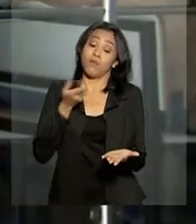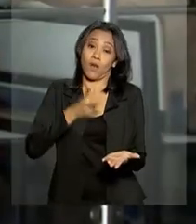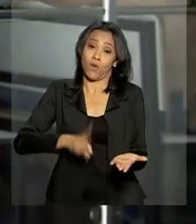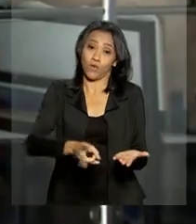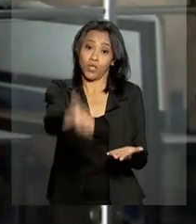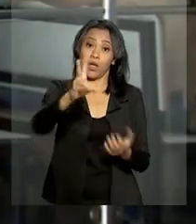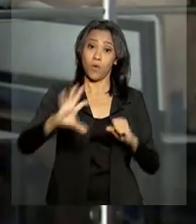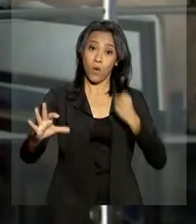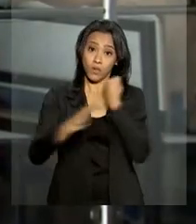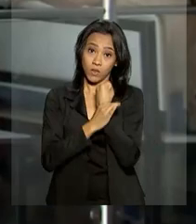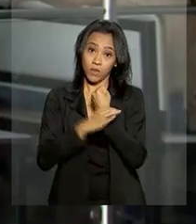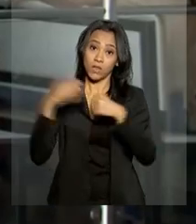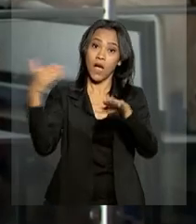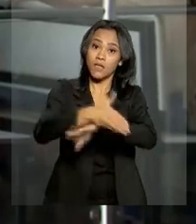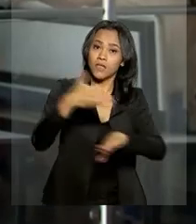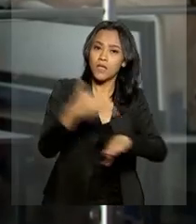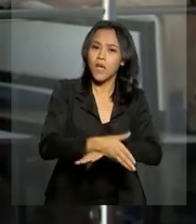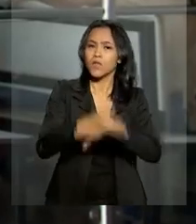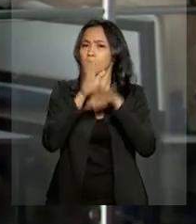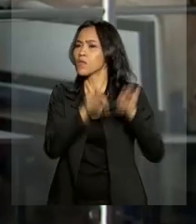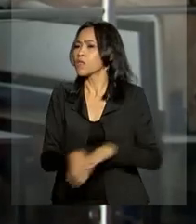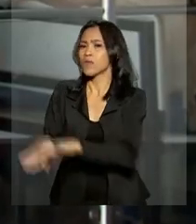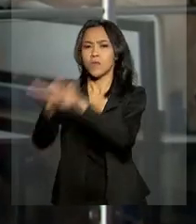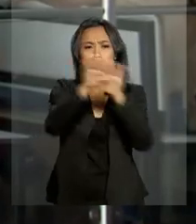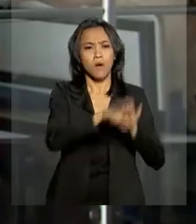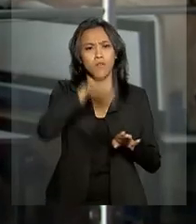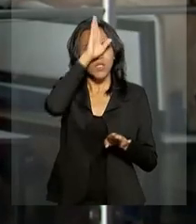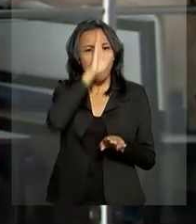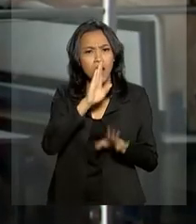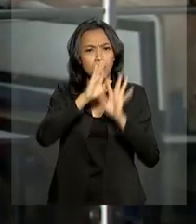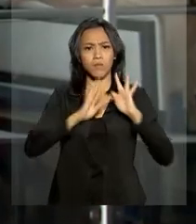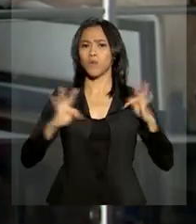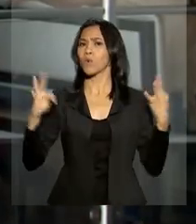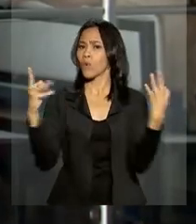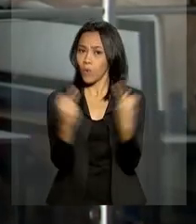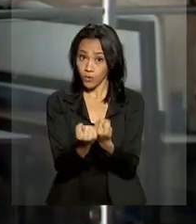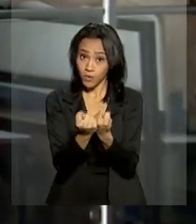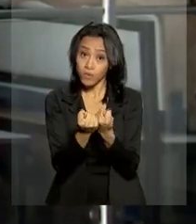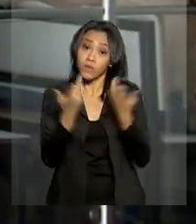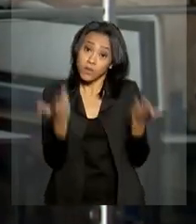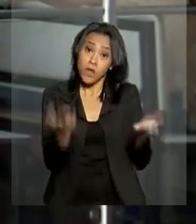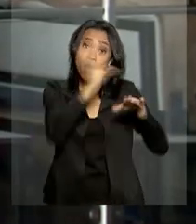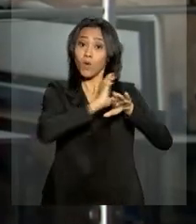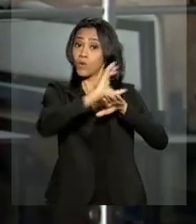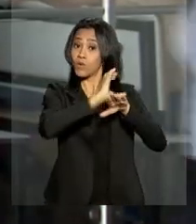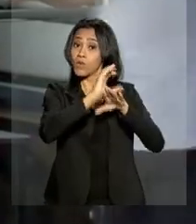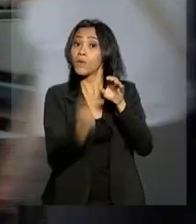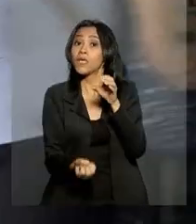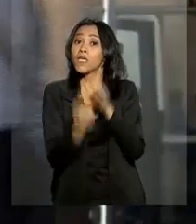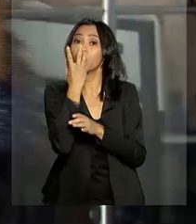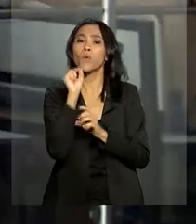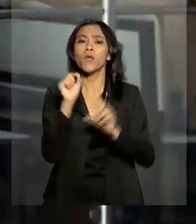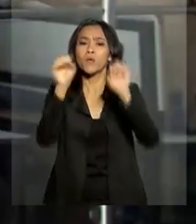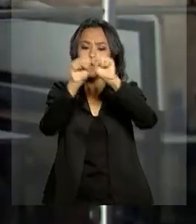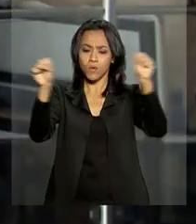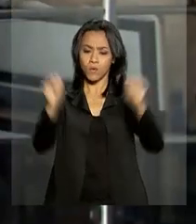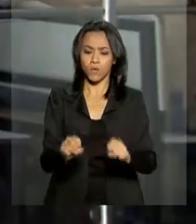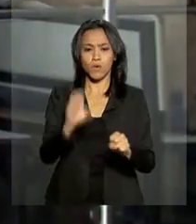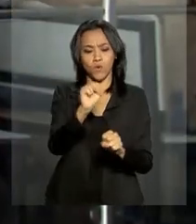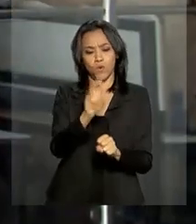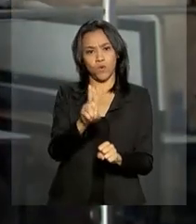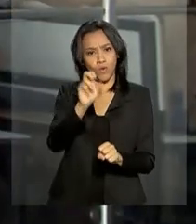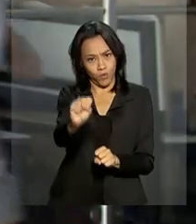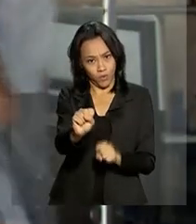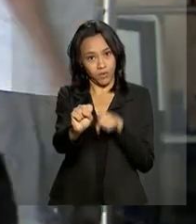acesso integral, universal e de graça para todos os brasileiros, a Constituição criou o Sistema Único de Saúde.